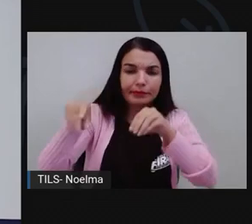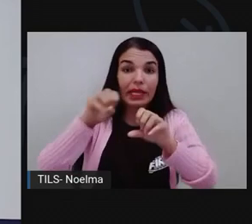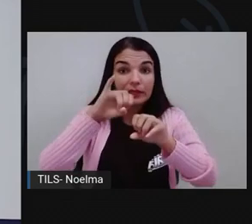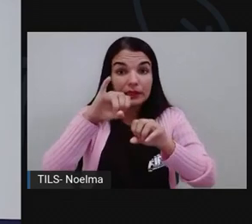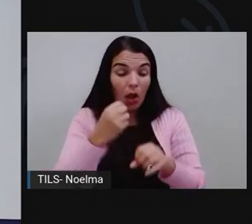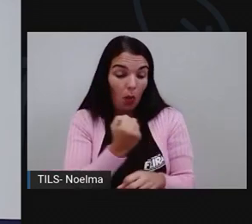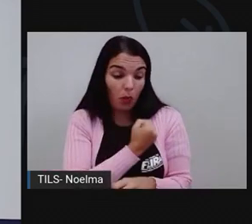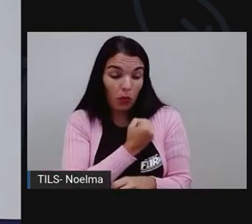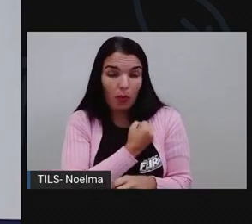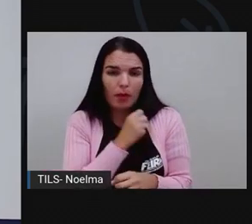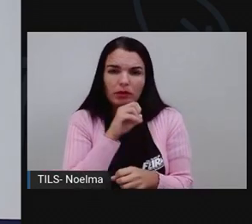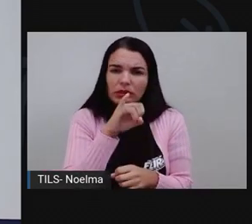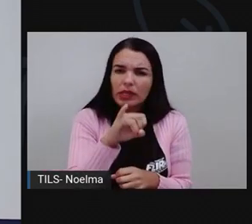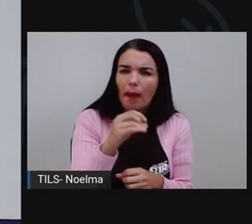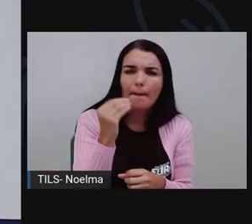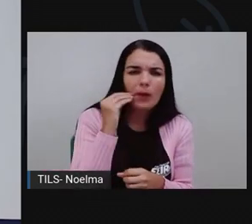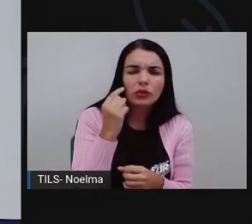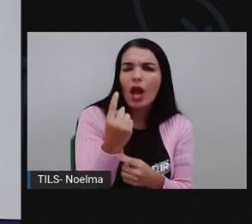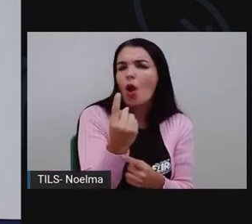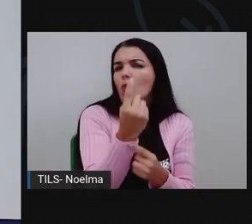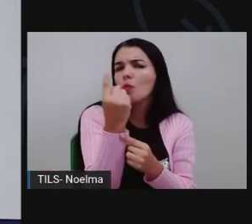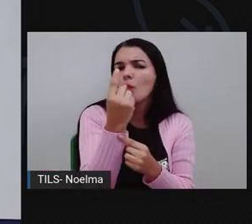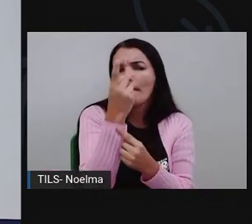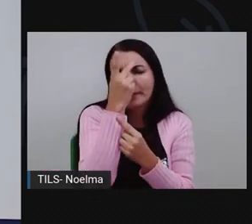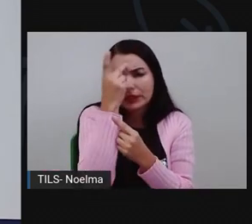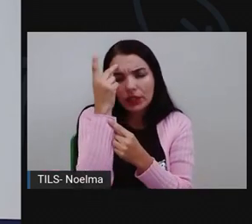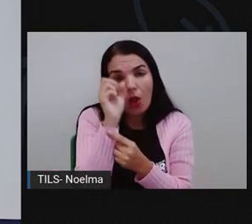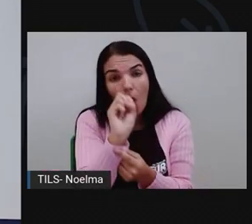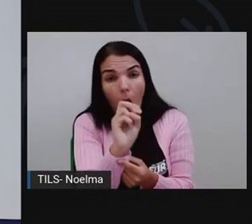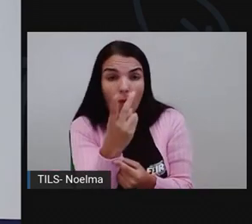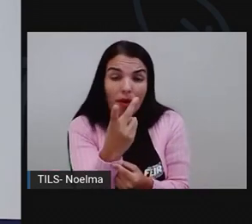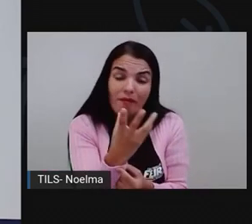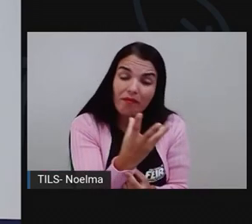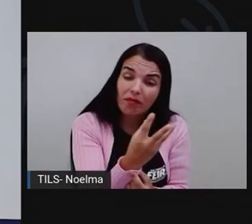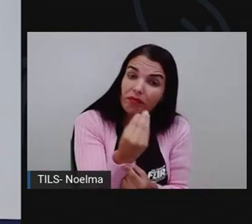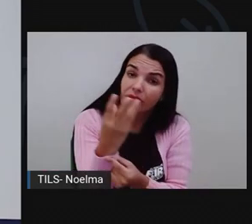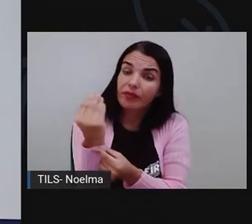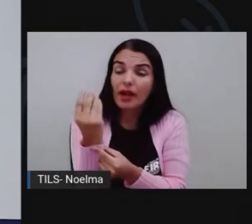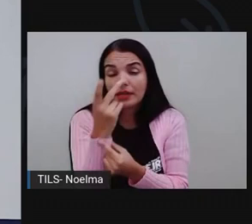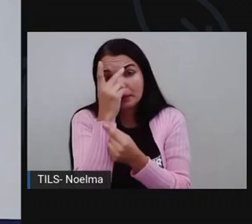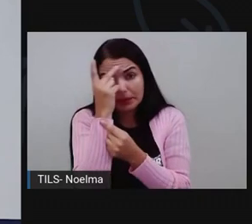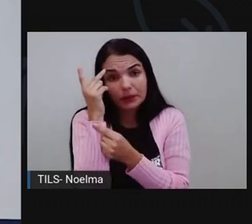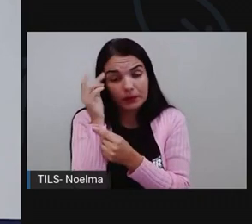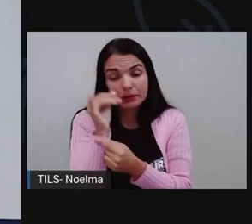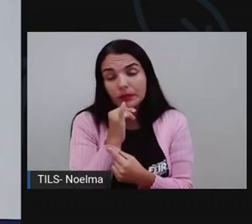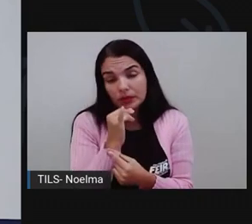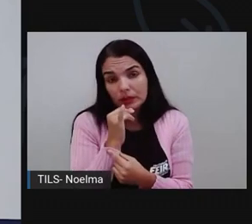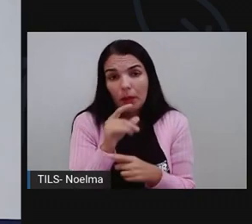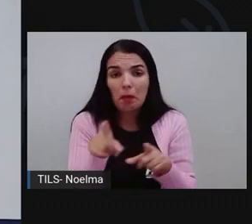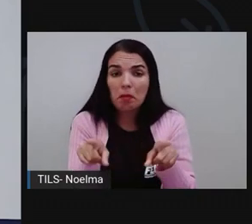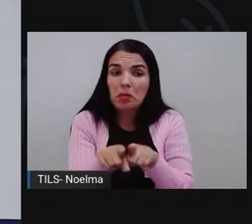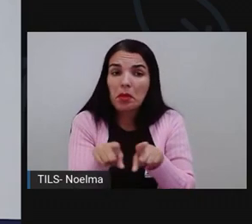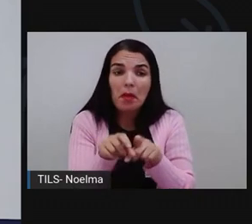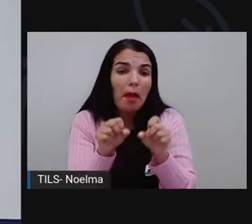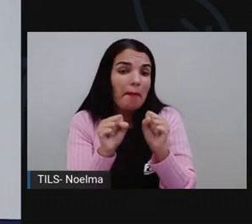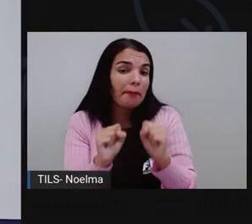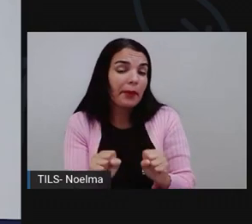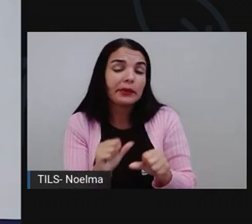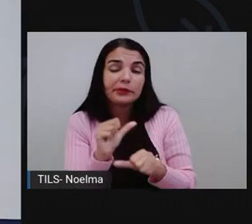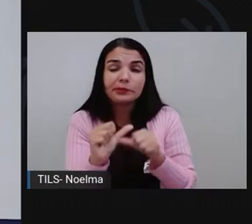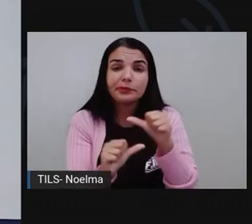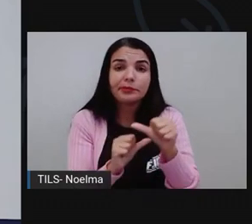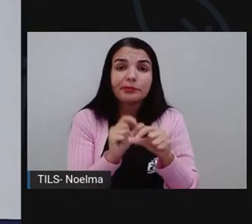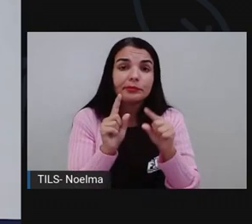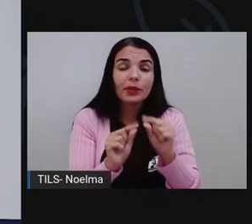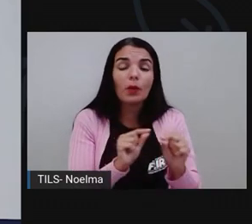indica uma única pessoa ou várias pessoas, por exemplo, certo? E pode modificar aí também,